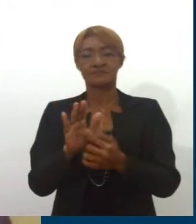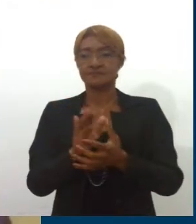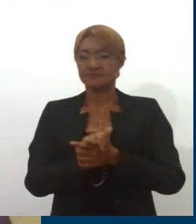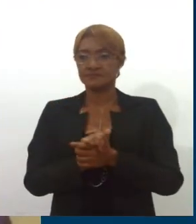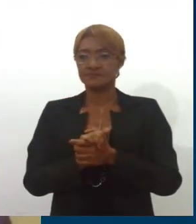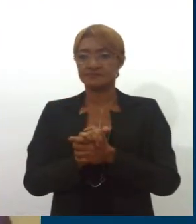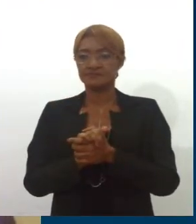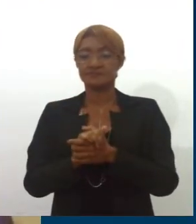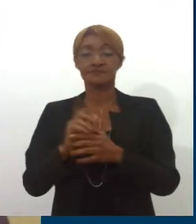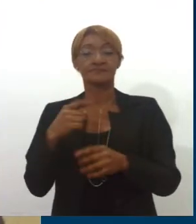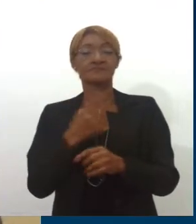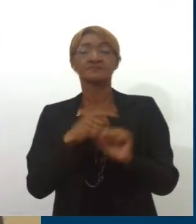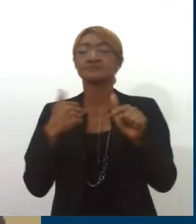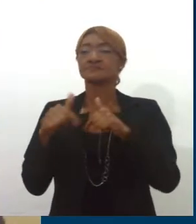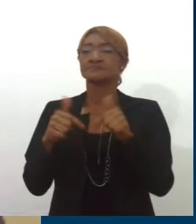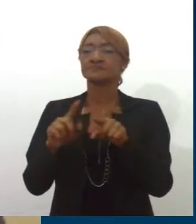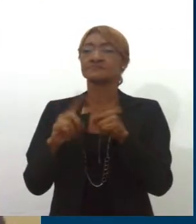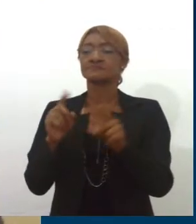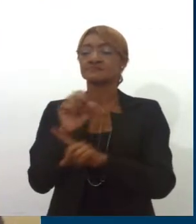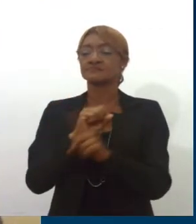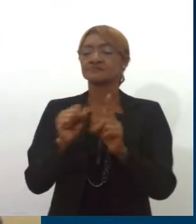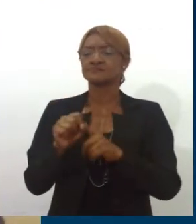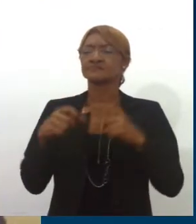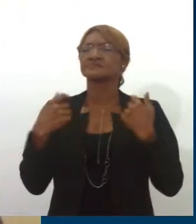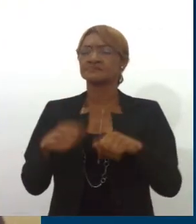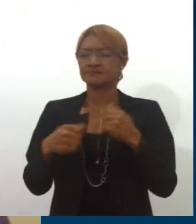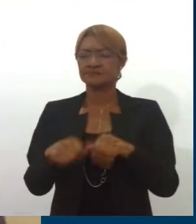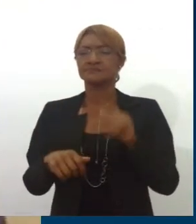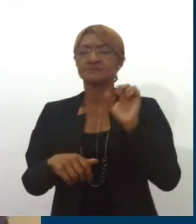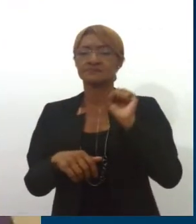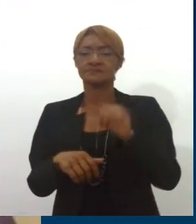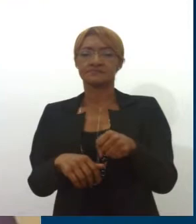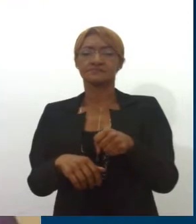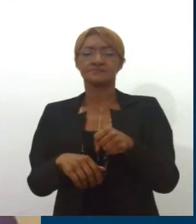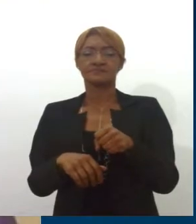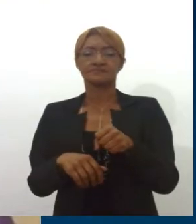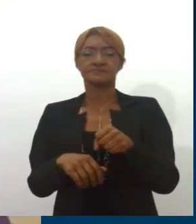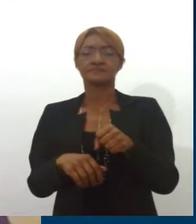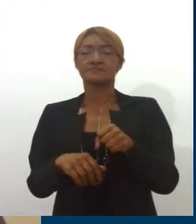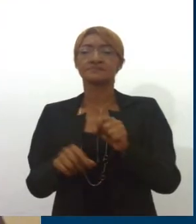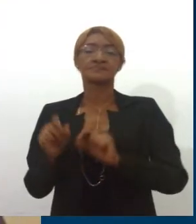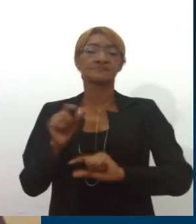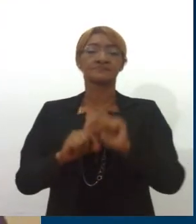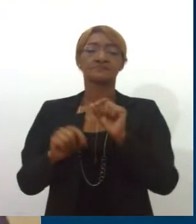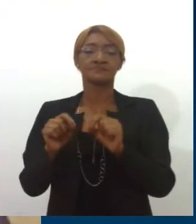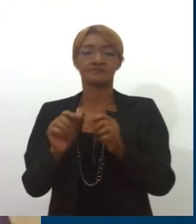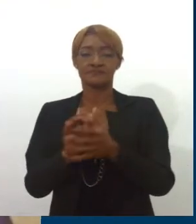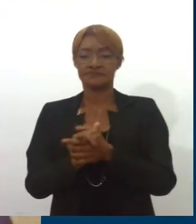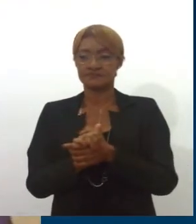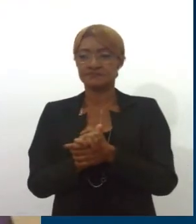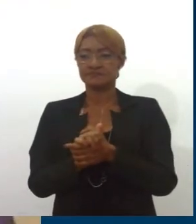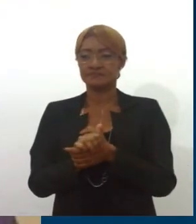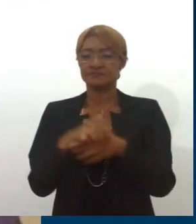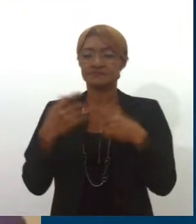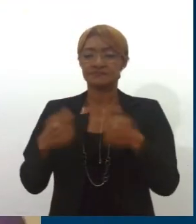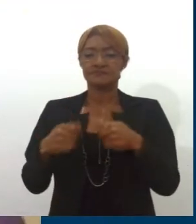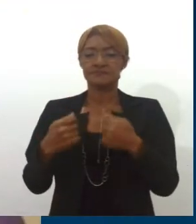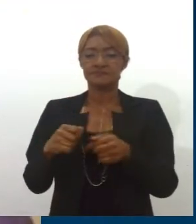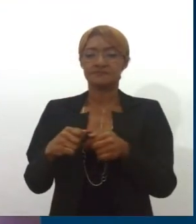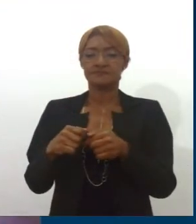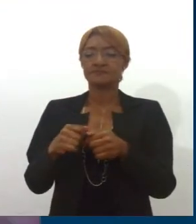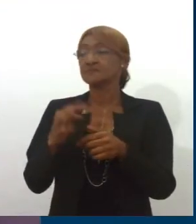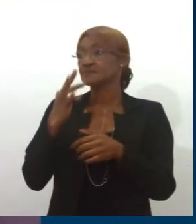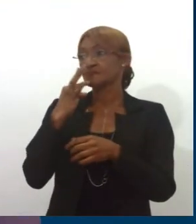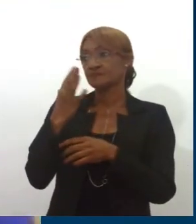trabalho. O que a sociedade precisa, se você me pede para dizer o que falta, o que a sociedade precisa é reconhecer